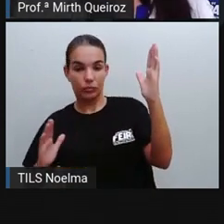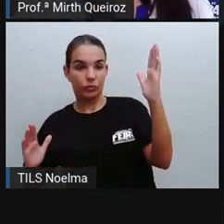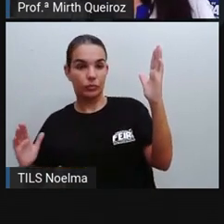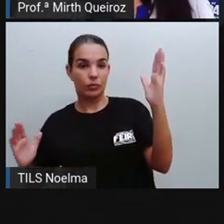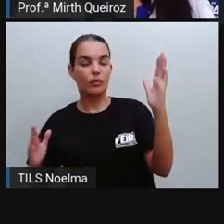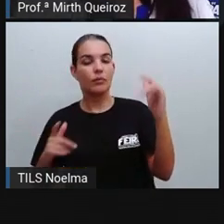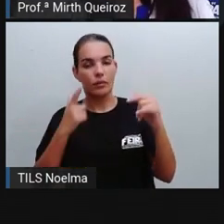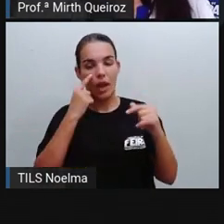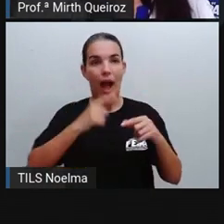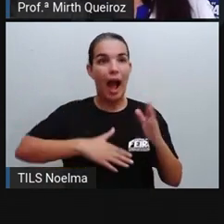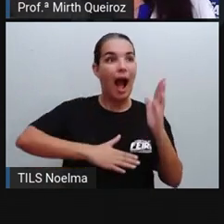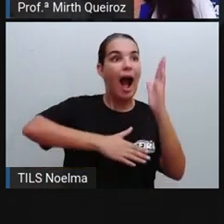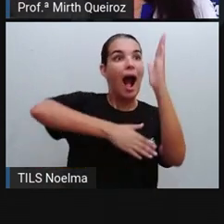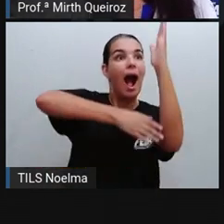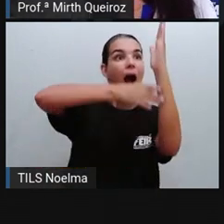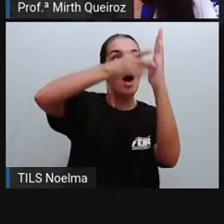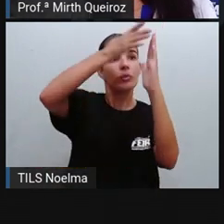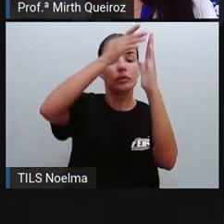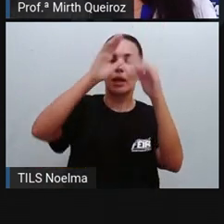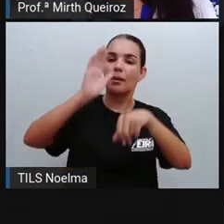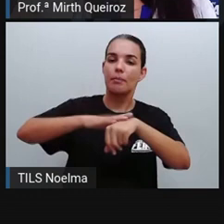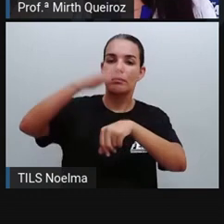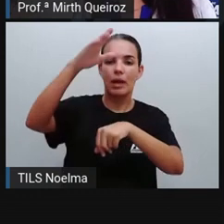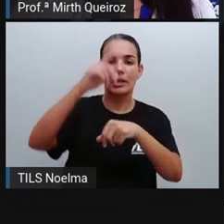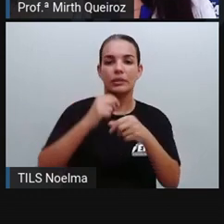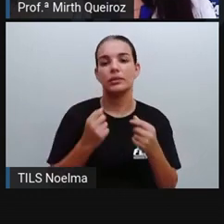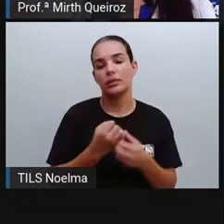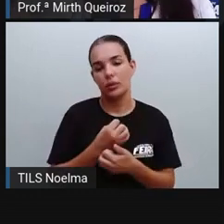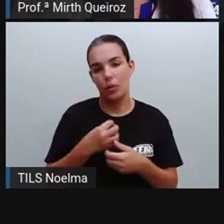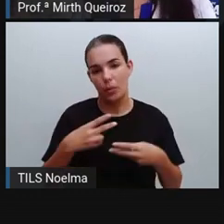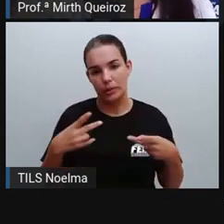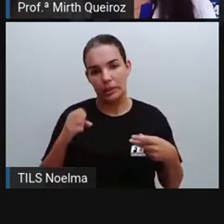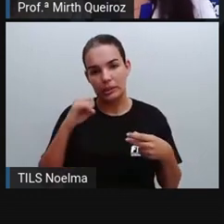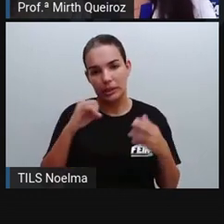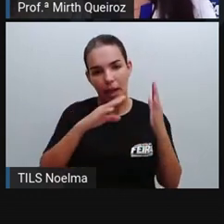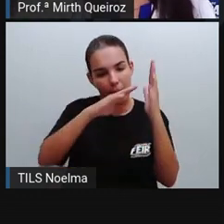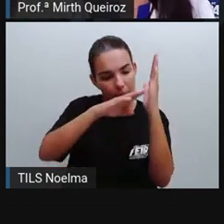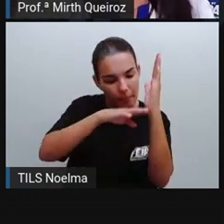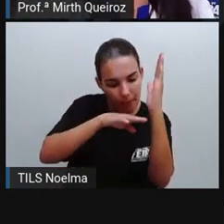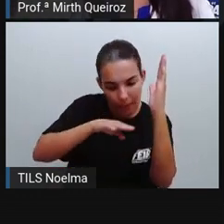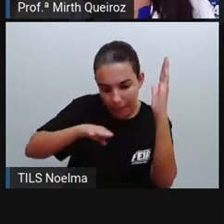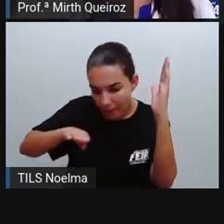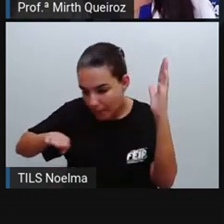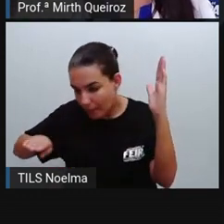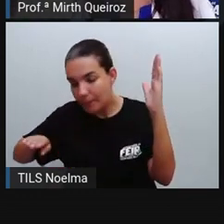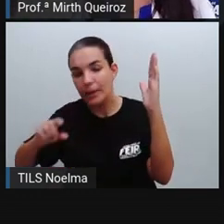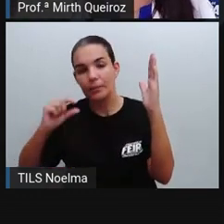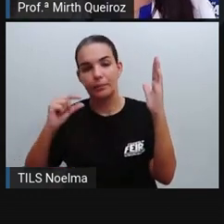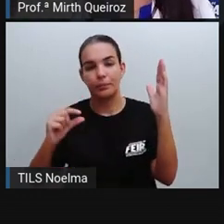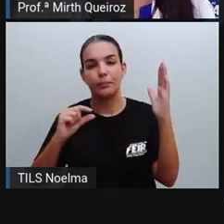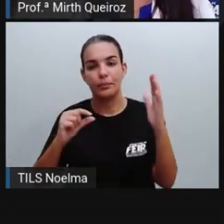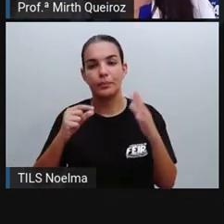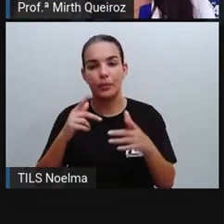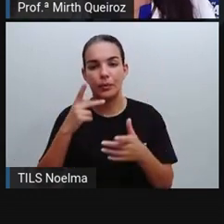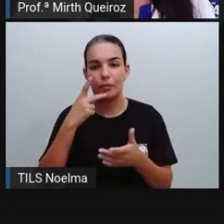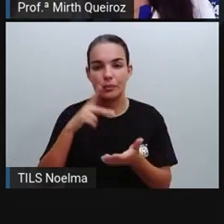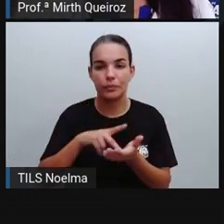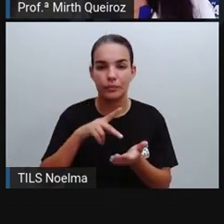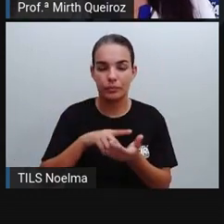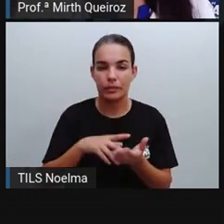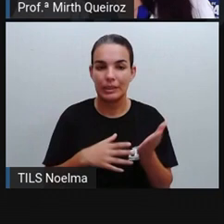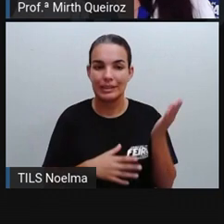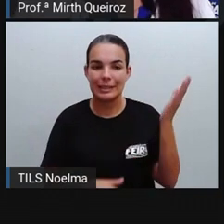apresenta maior caso, né? A mais baixinha ali é a que apresenta menos casos. Neste caso, o Distrito de